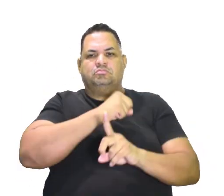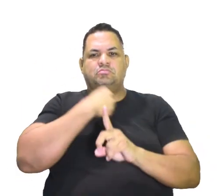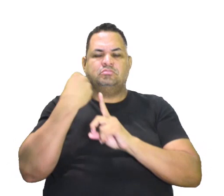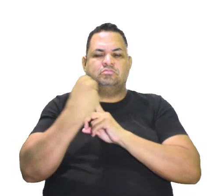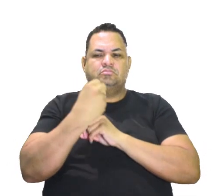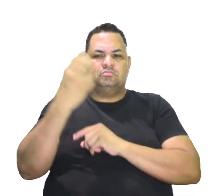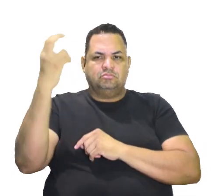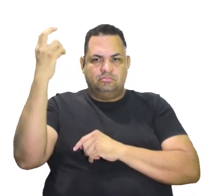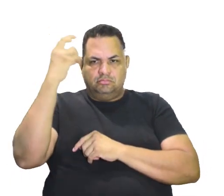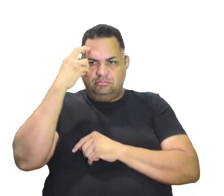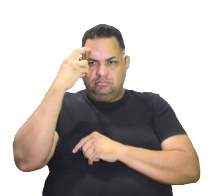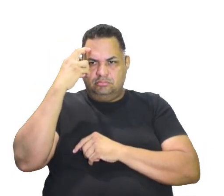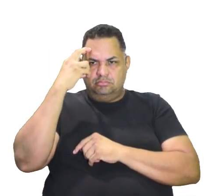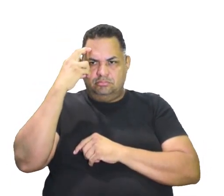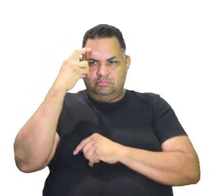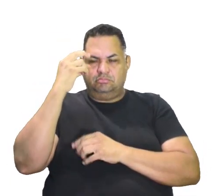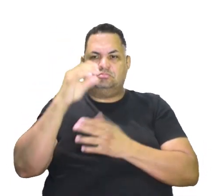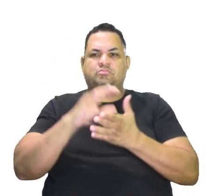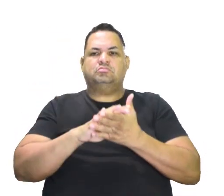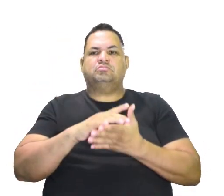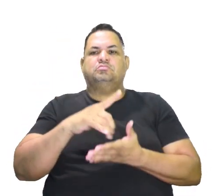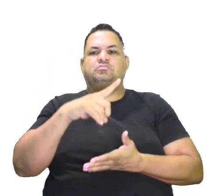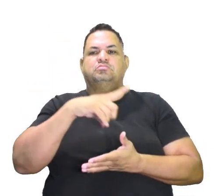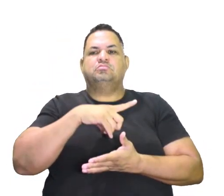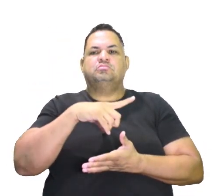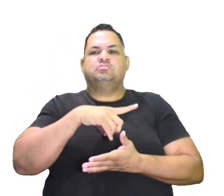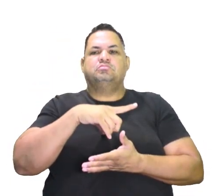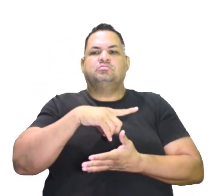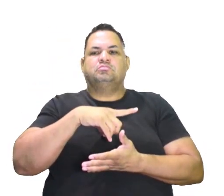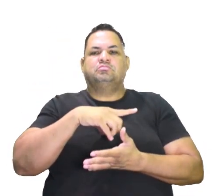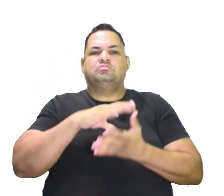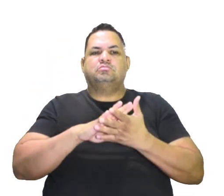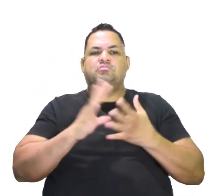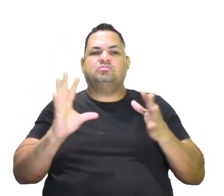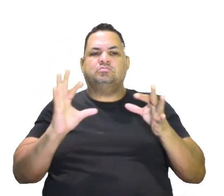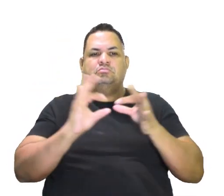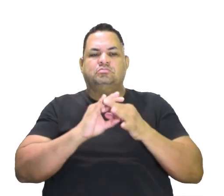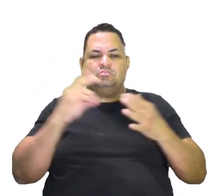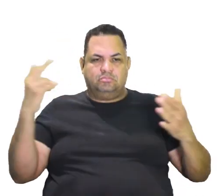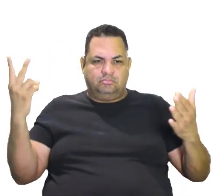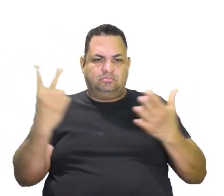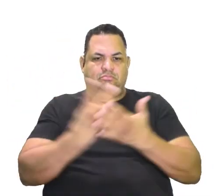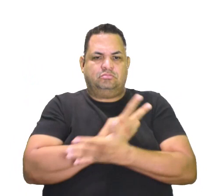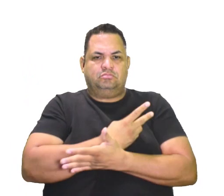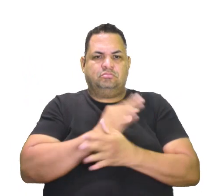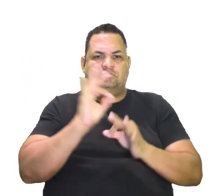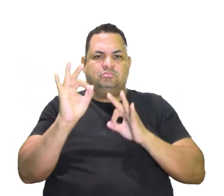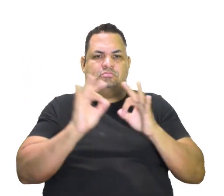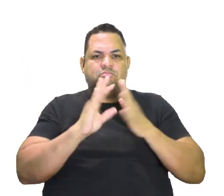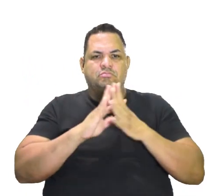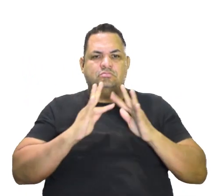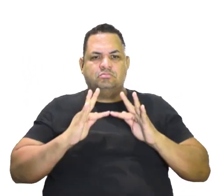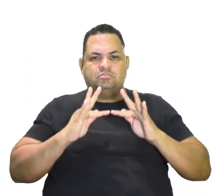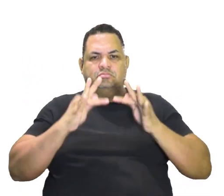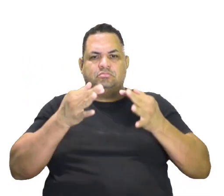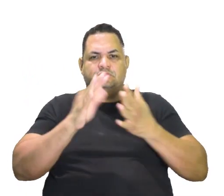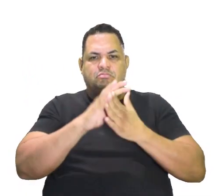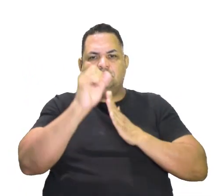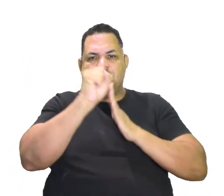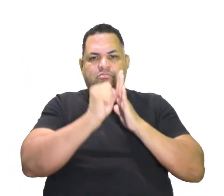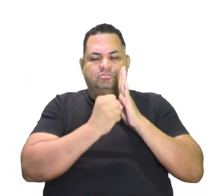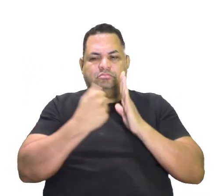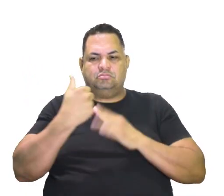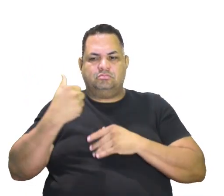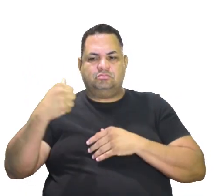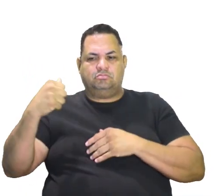políticas, sociais e culturais, e que tinham ligação com os acontecimentos do fim